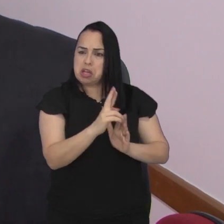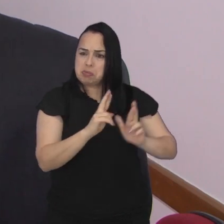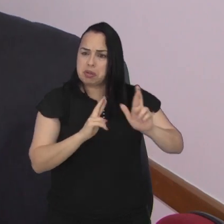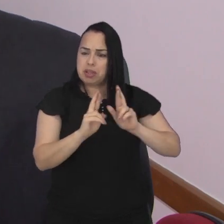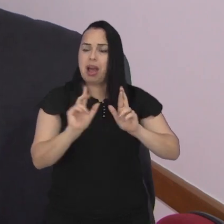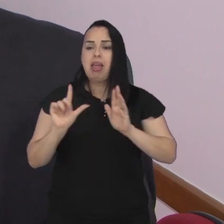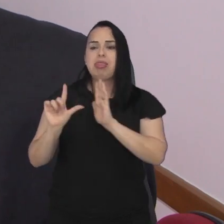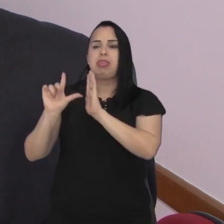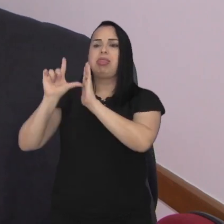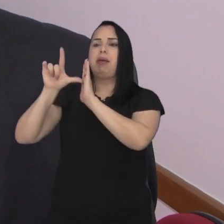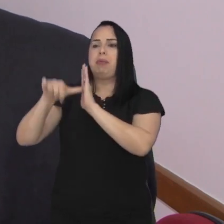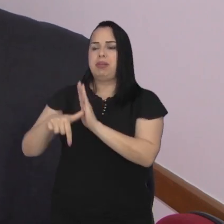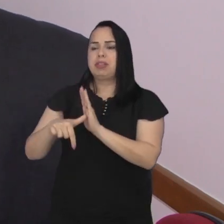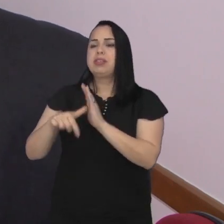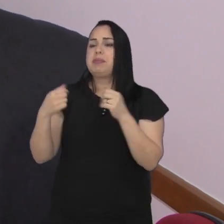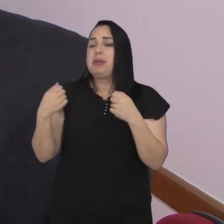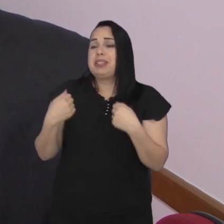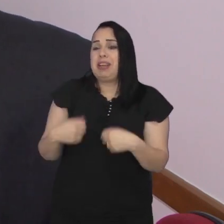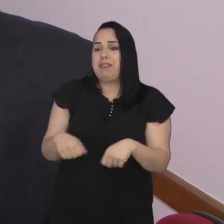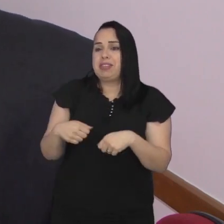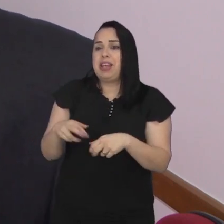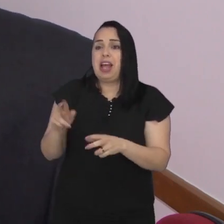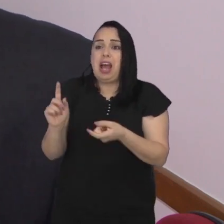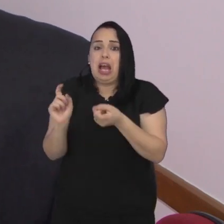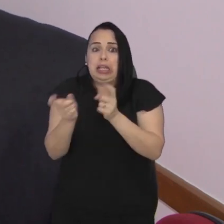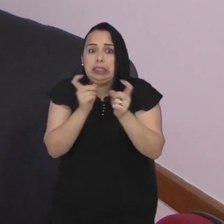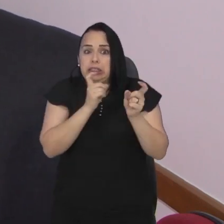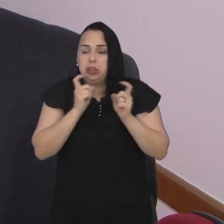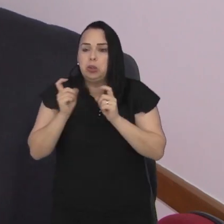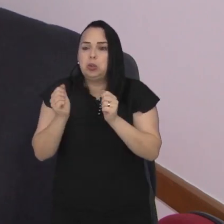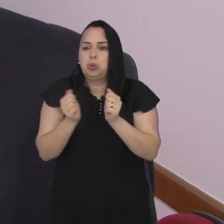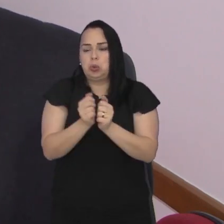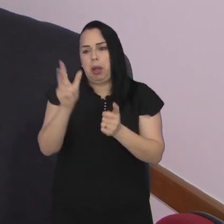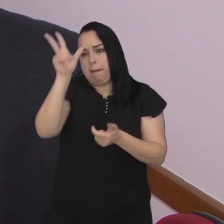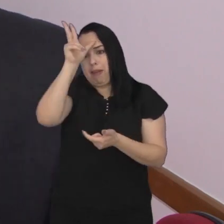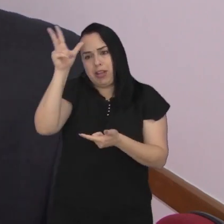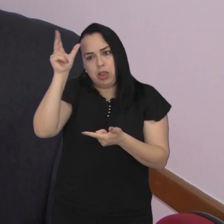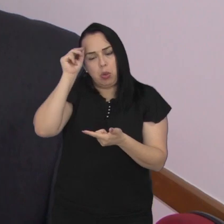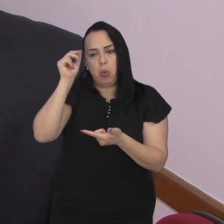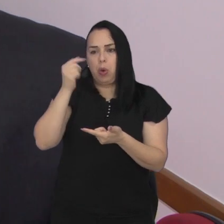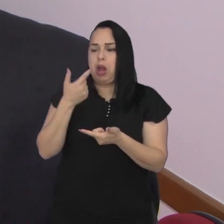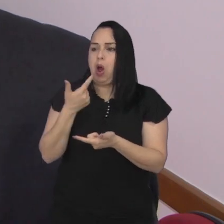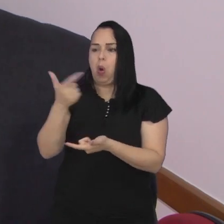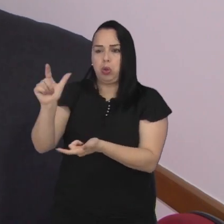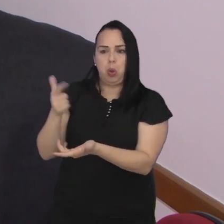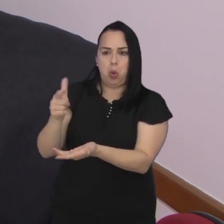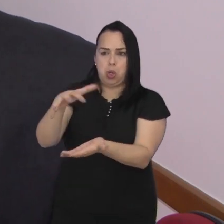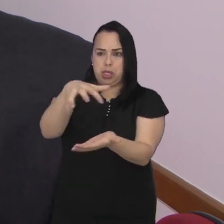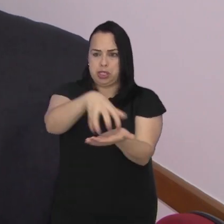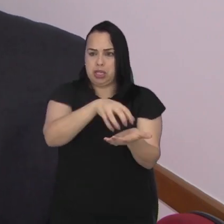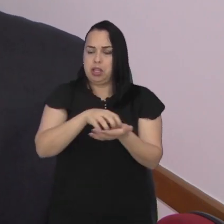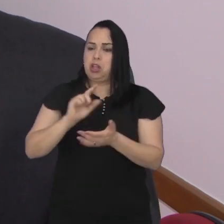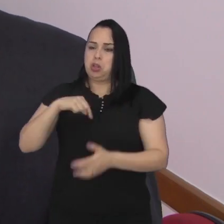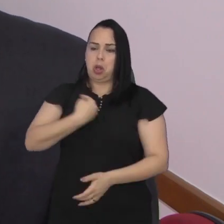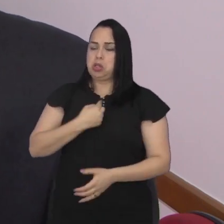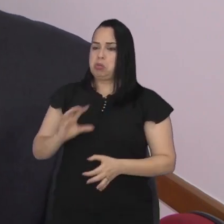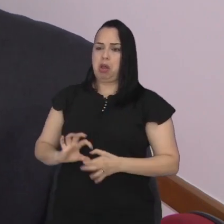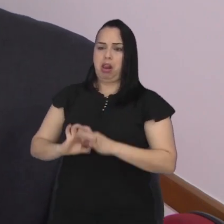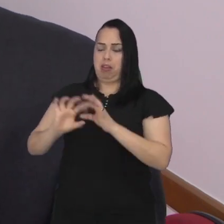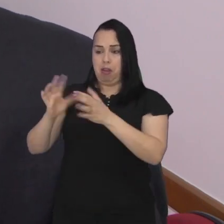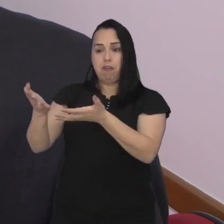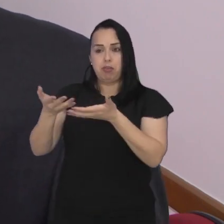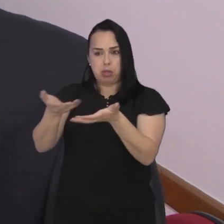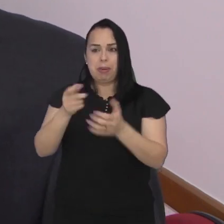a gente vai para o próximo passo. Se tiver que fazer reuniões com prefeitura ou com outros organismos, nós estaremos à